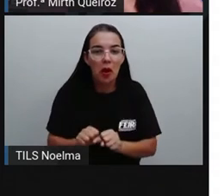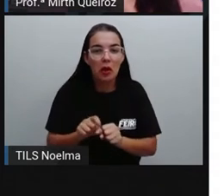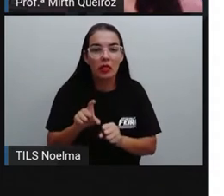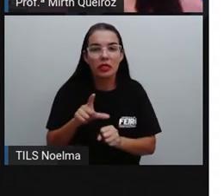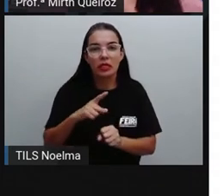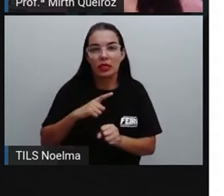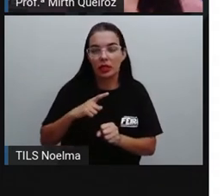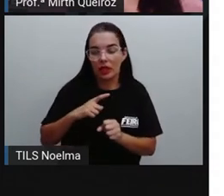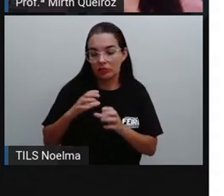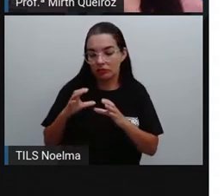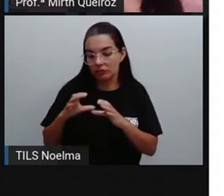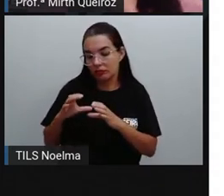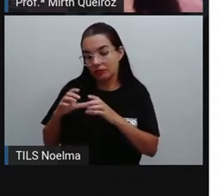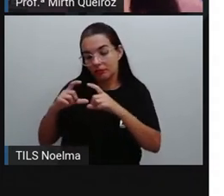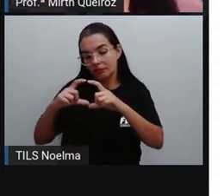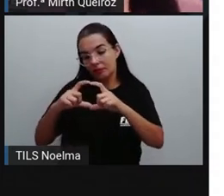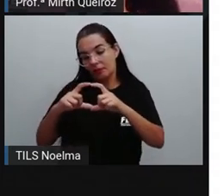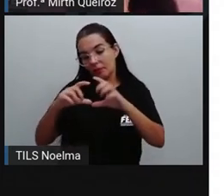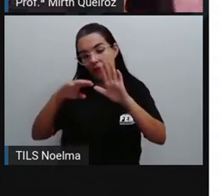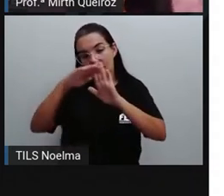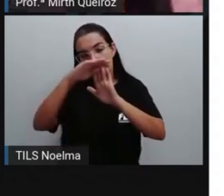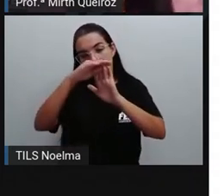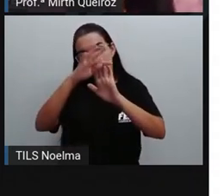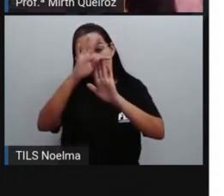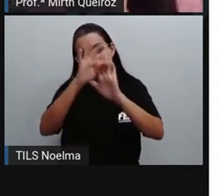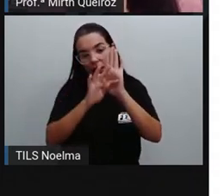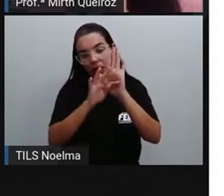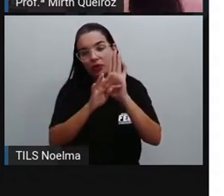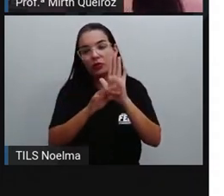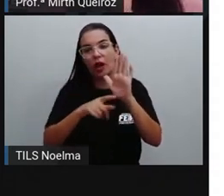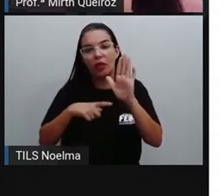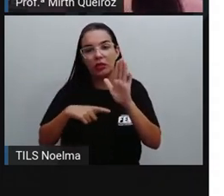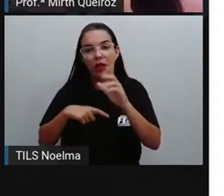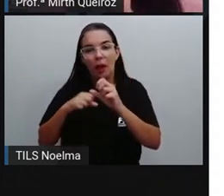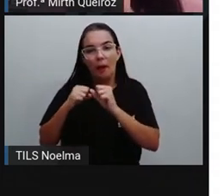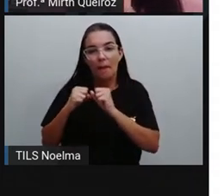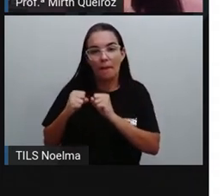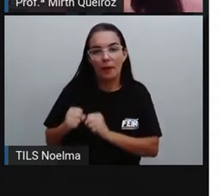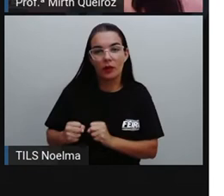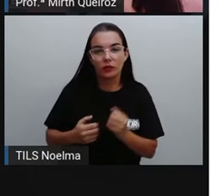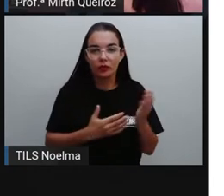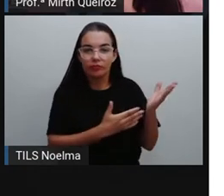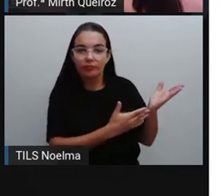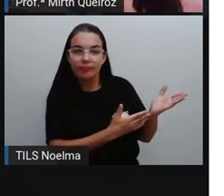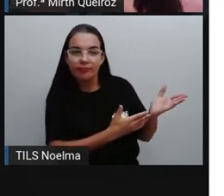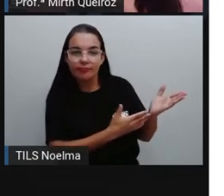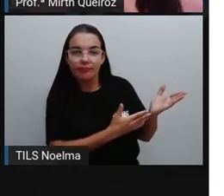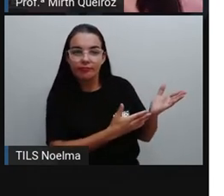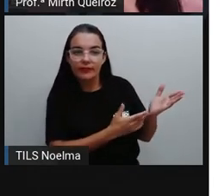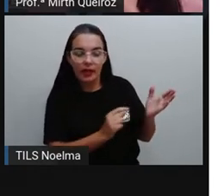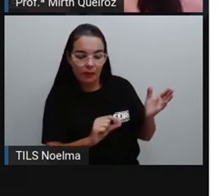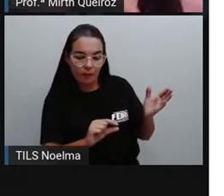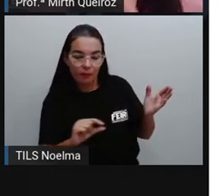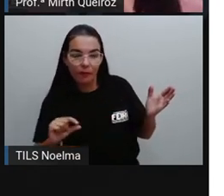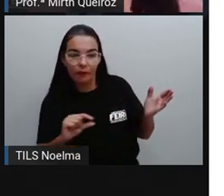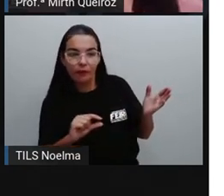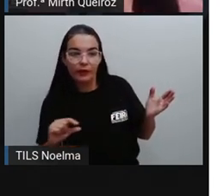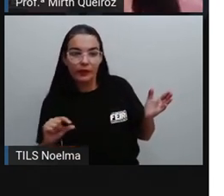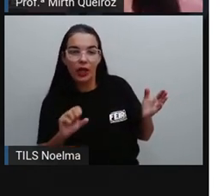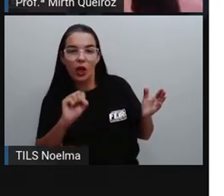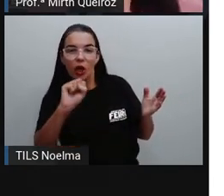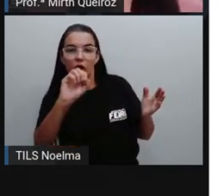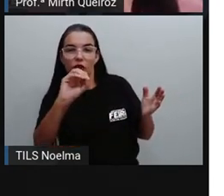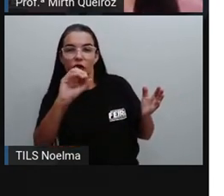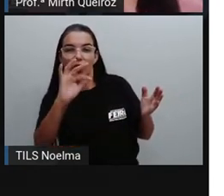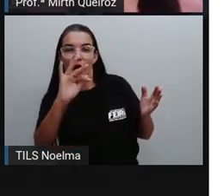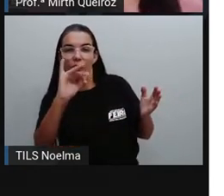em um dos cantos da carta, como a gente viu aí na carta que já está no canto, né? A assinatura do remetente, que